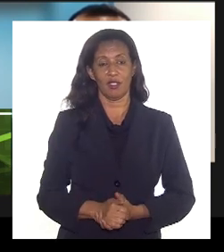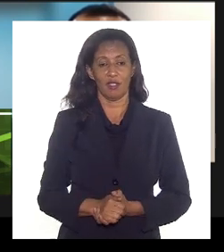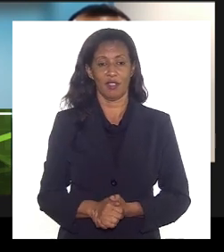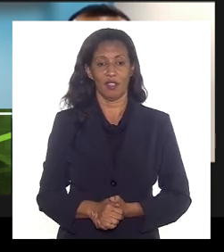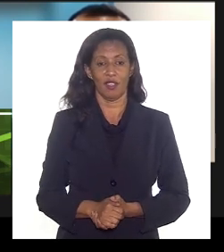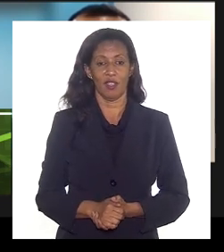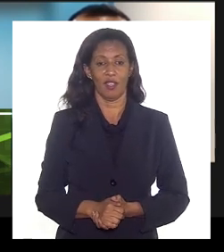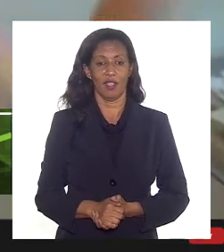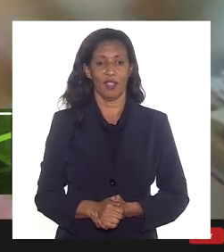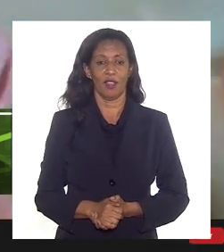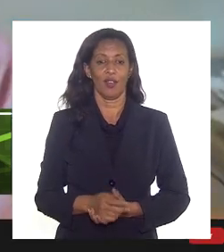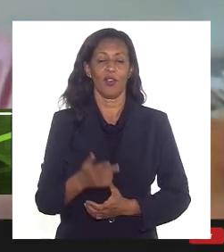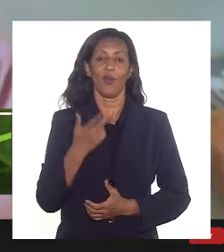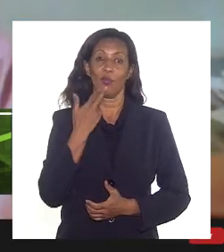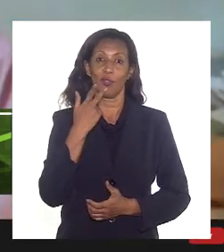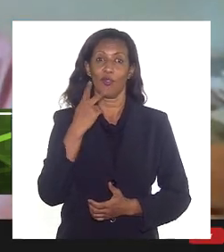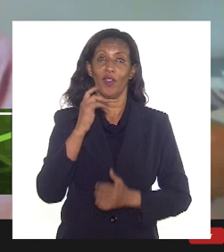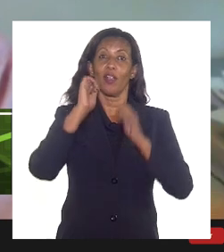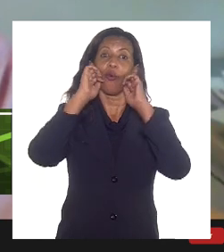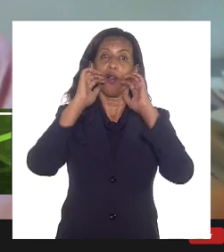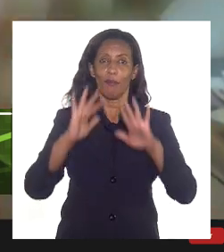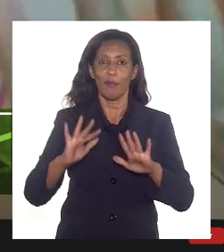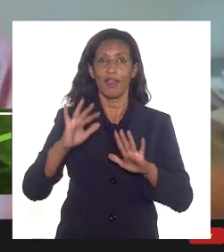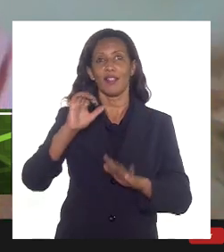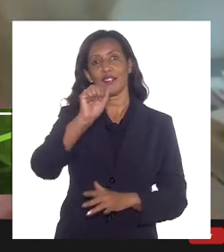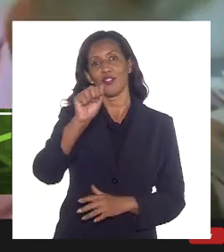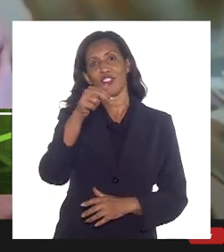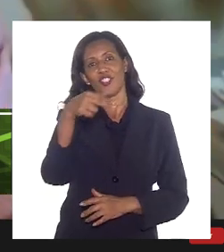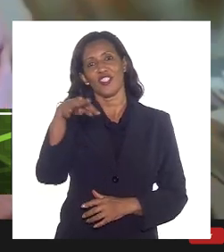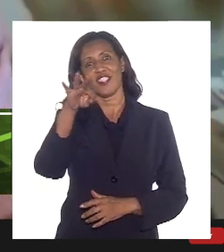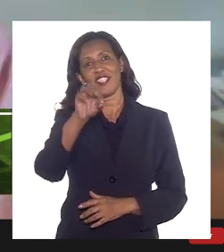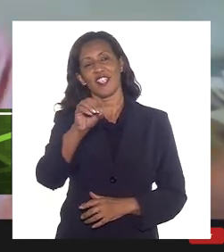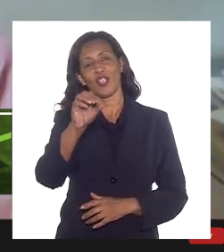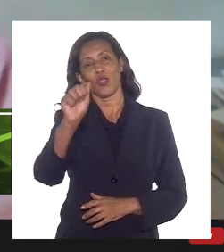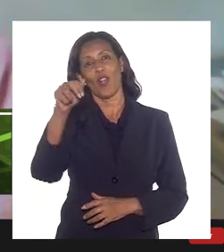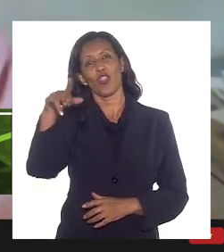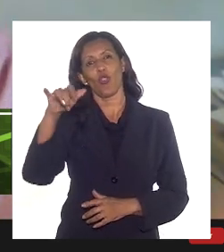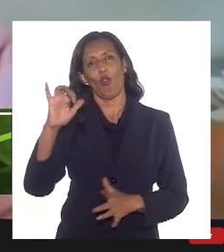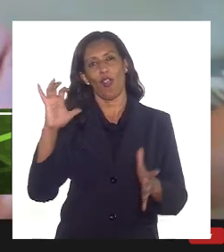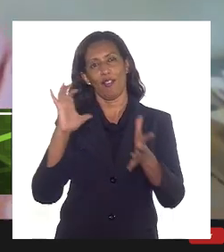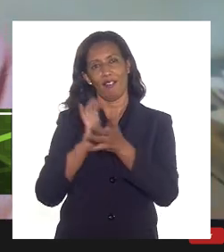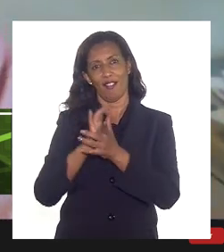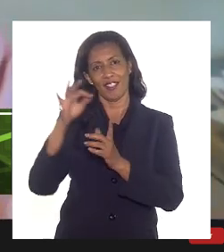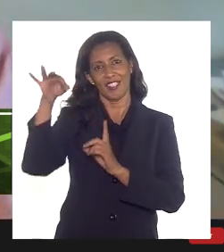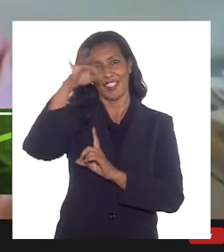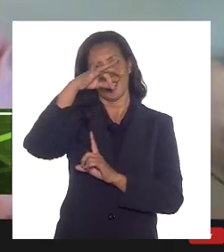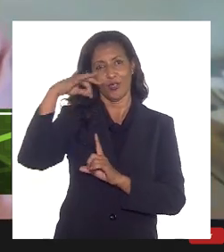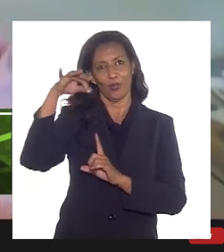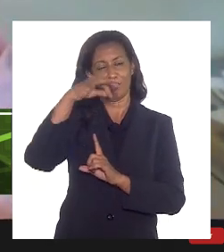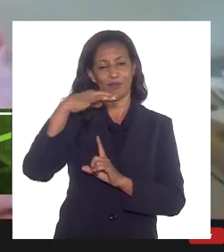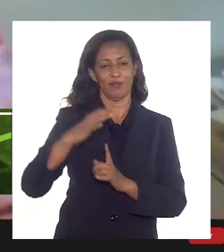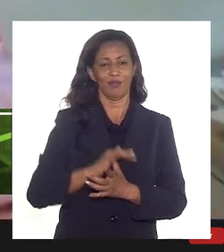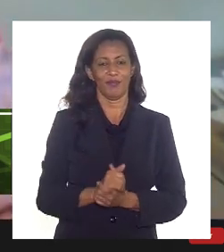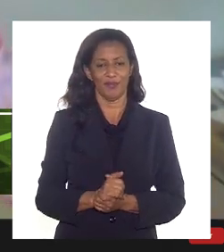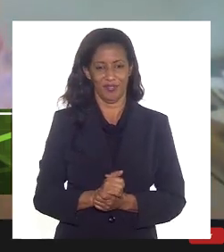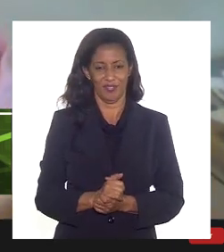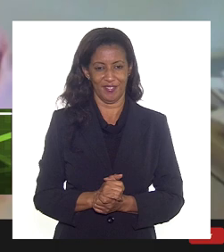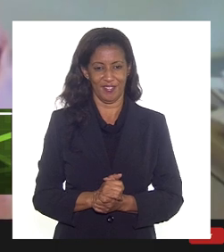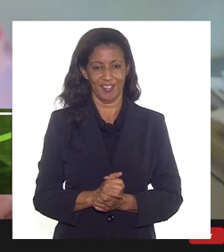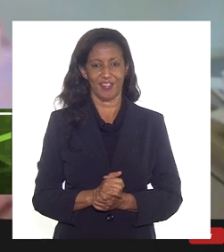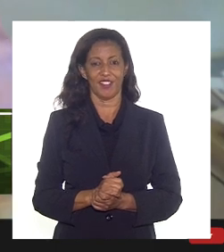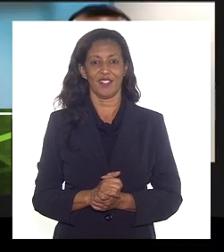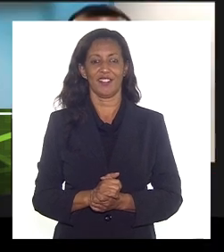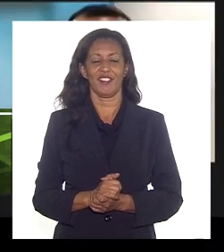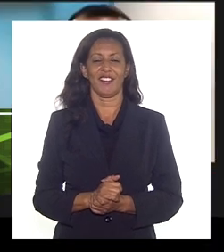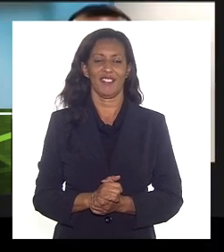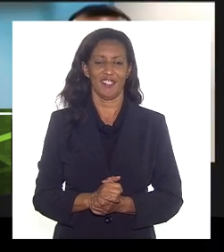antemão com a bênção de Santo Antônio. O 13 de junho é Santo Antônio. é que o Mauro Osório é agnóstico, não sabe data de